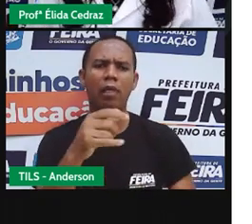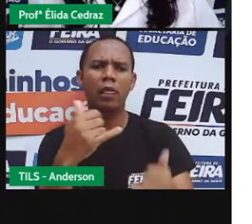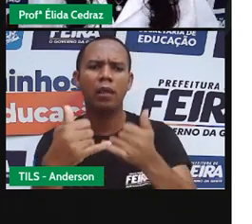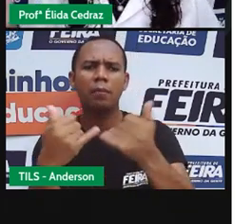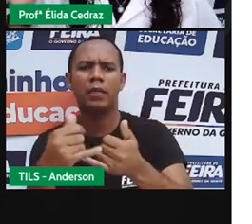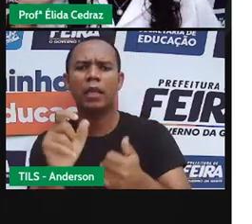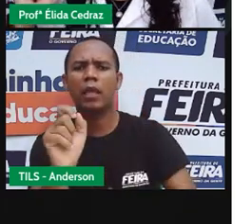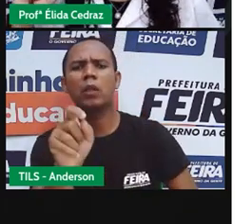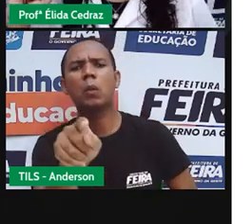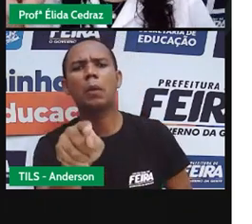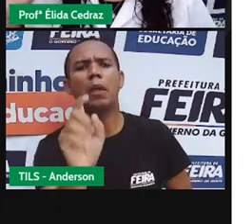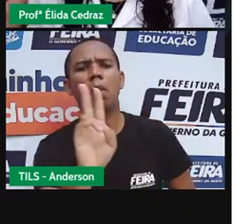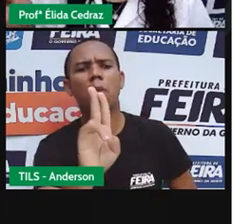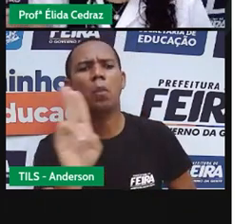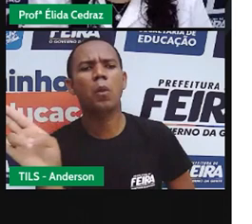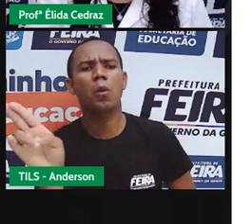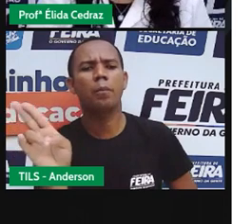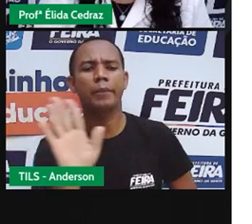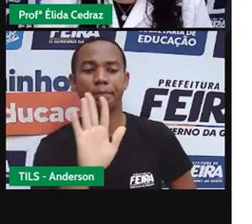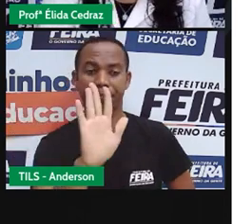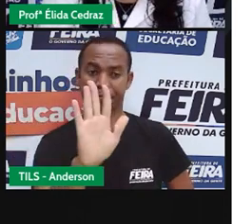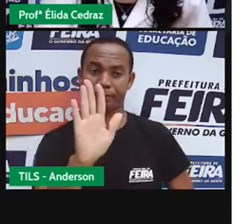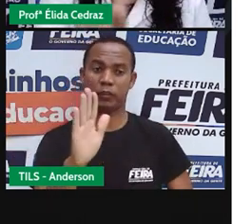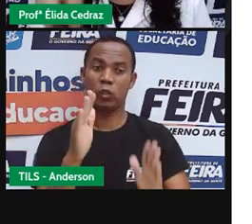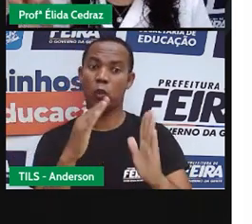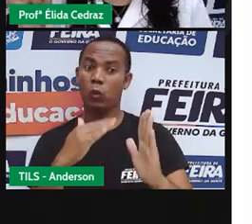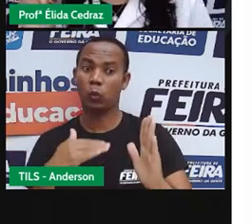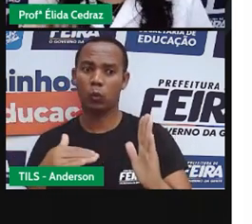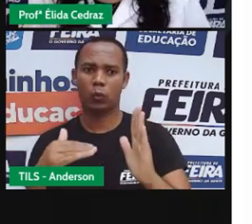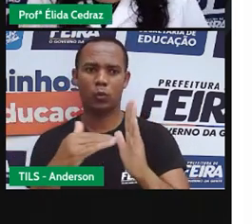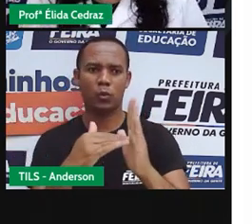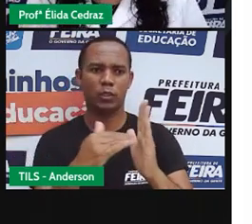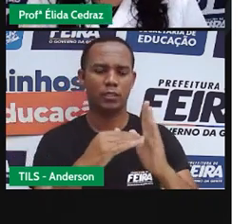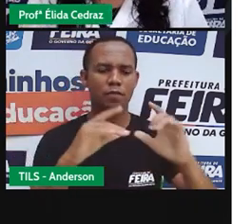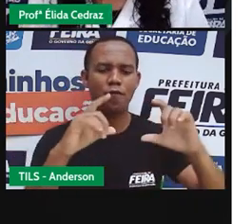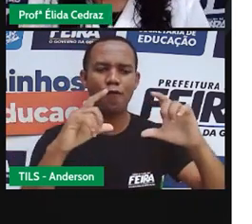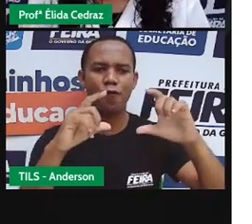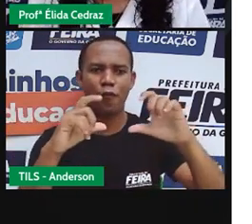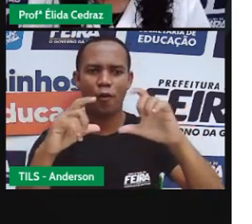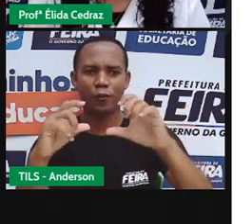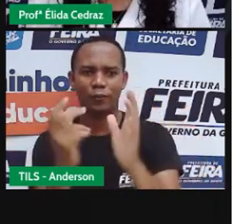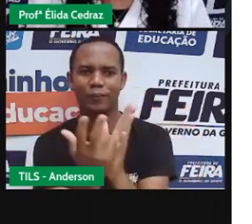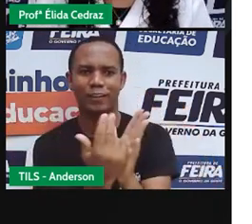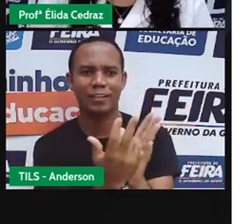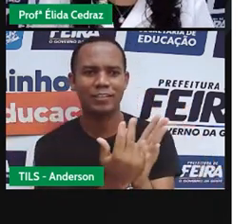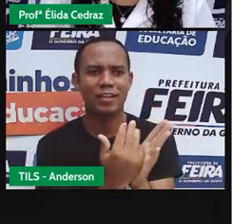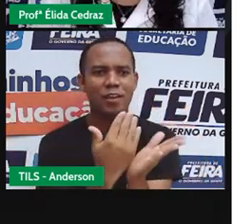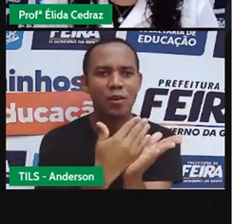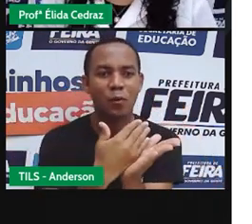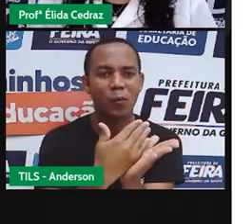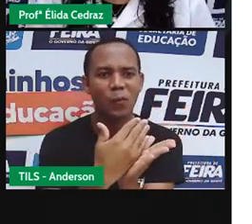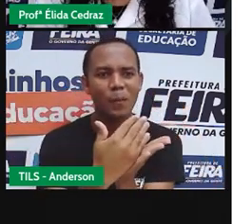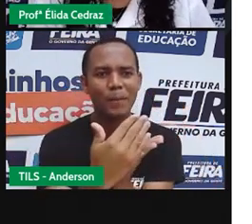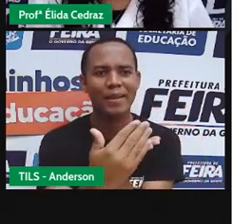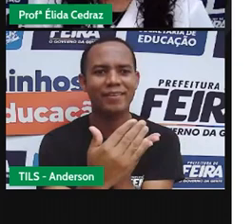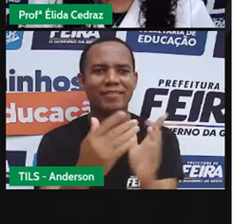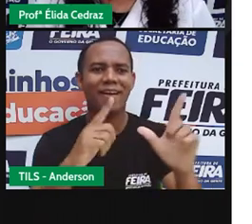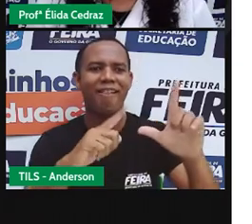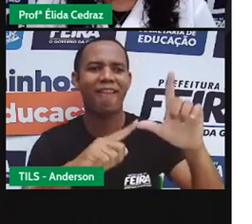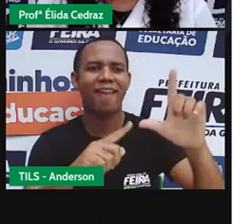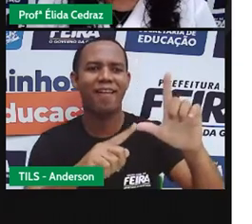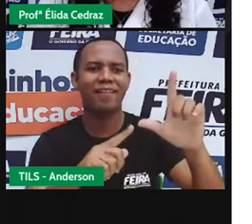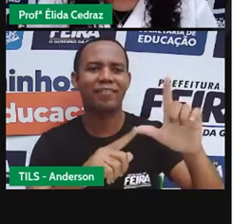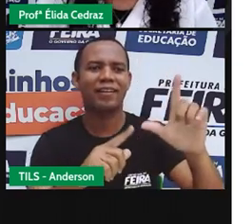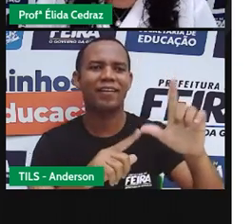Isso. Muito bem. Todos esses desenhos que eu coloquei para você, eles conectam com a